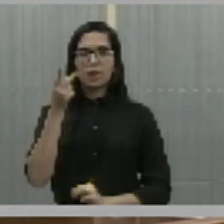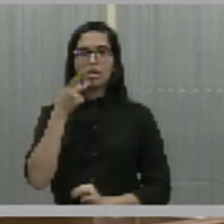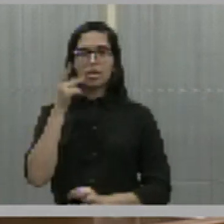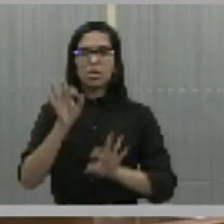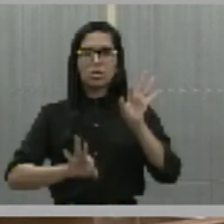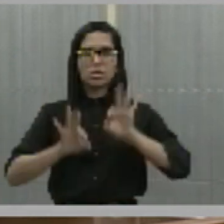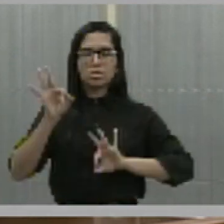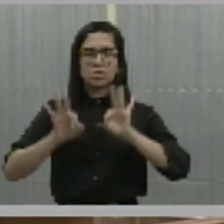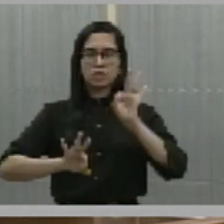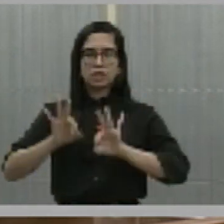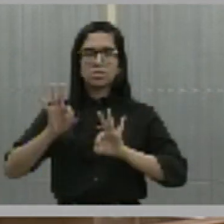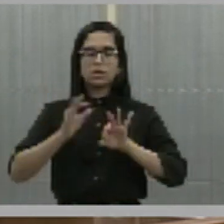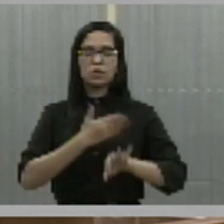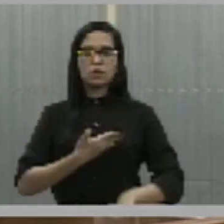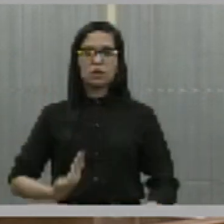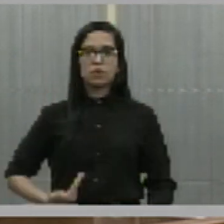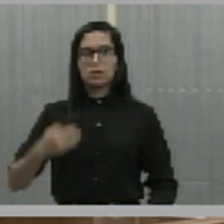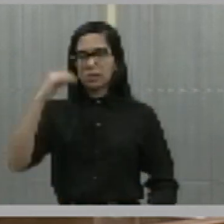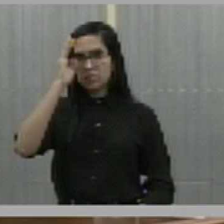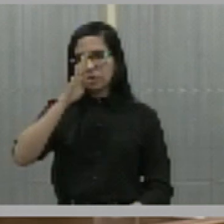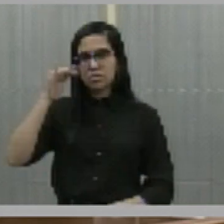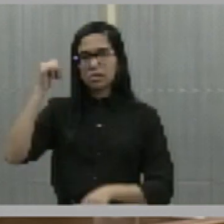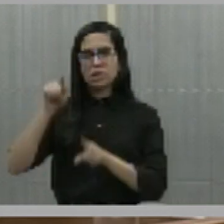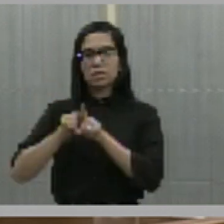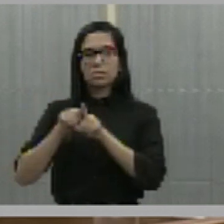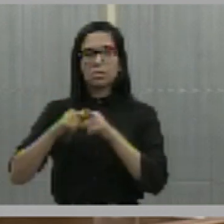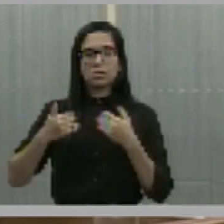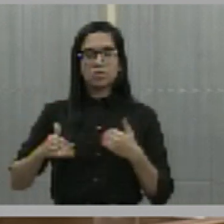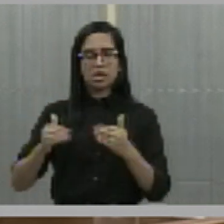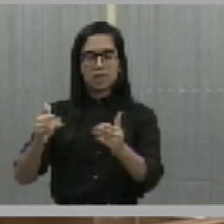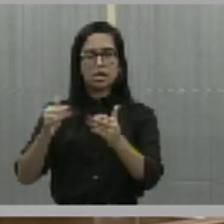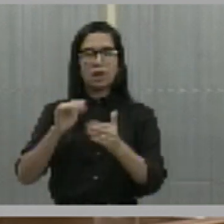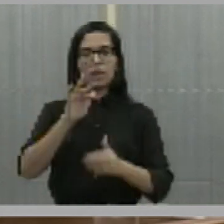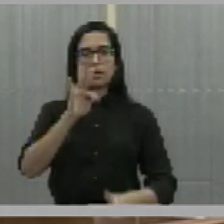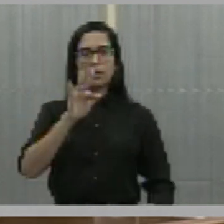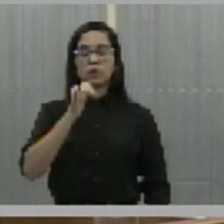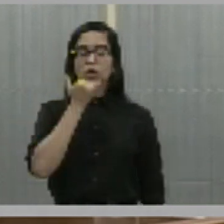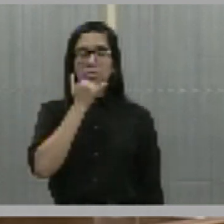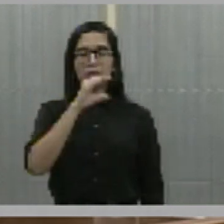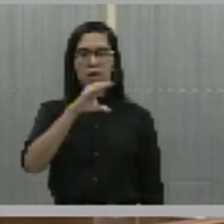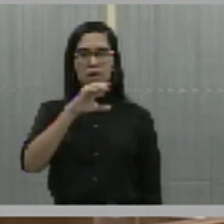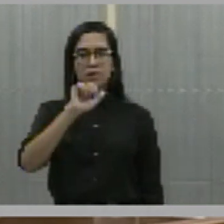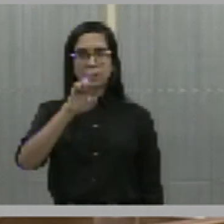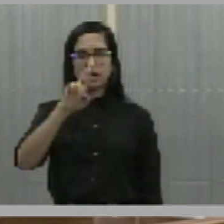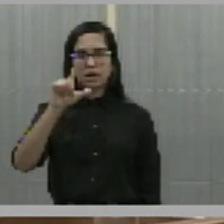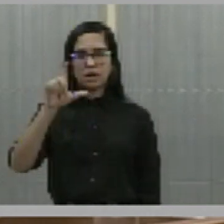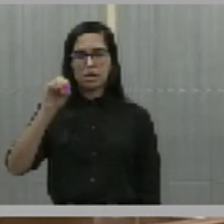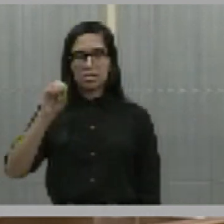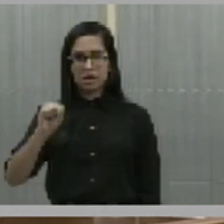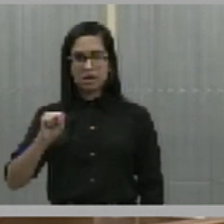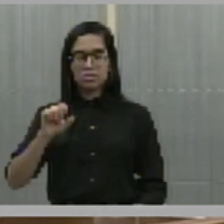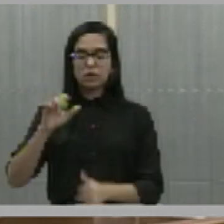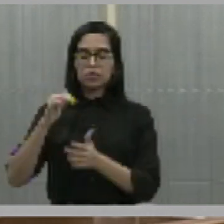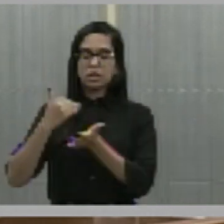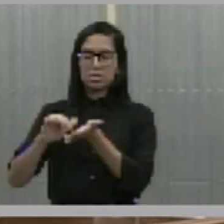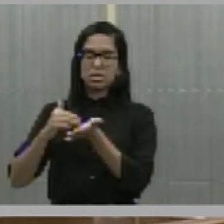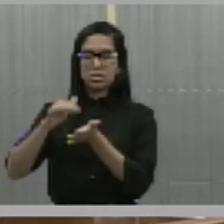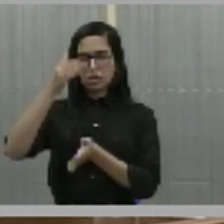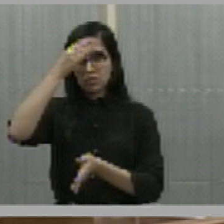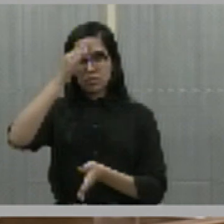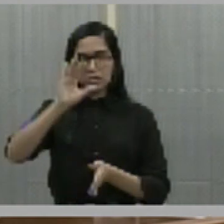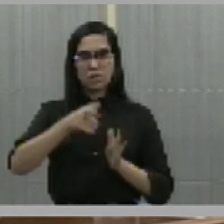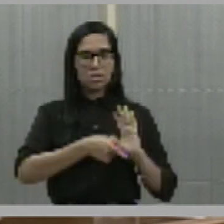e do secretário Carlos Anchieta, da área da cultura, o monumento que já na nossa gestão recebeu